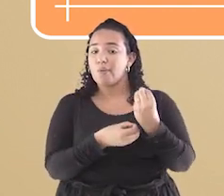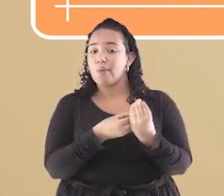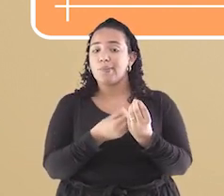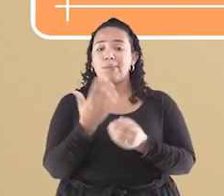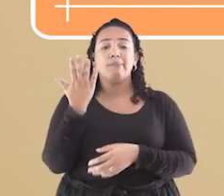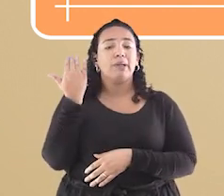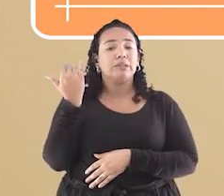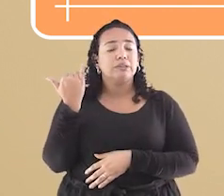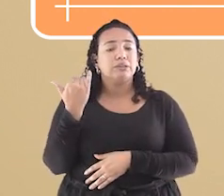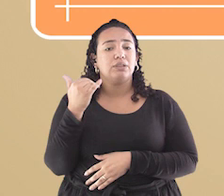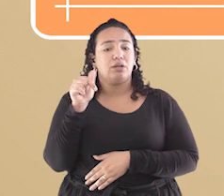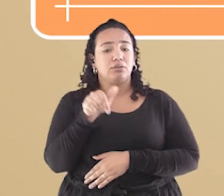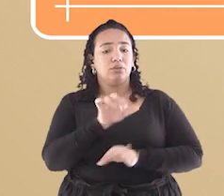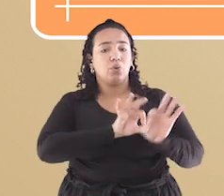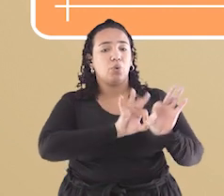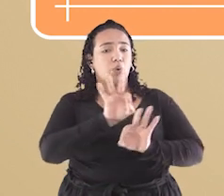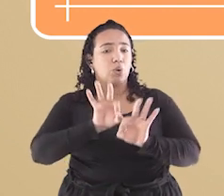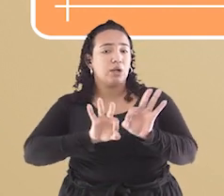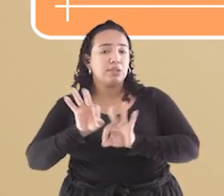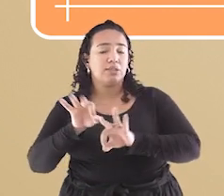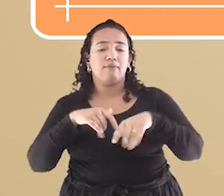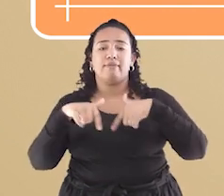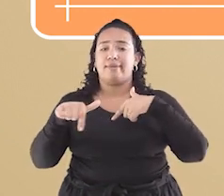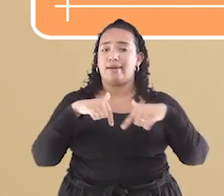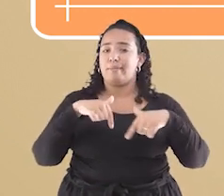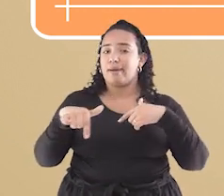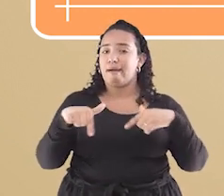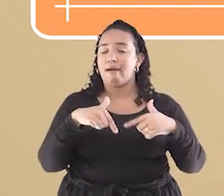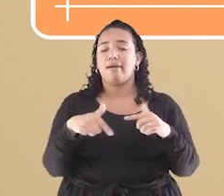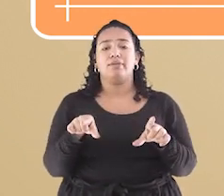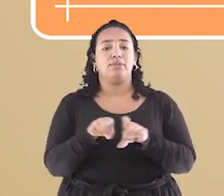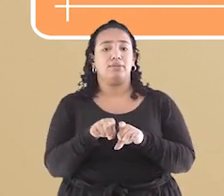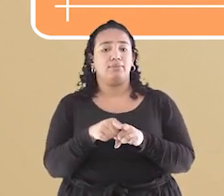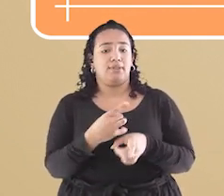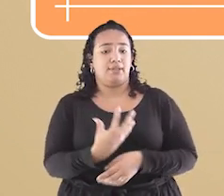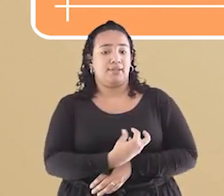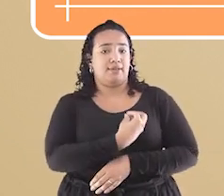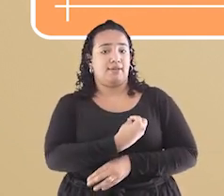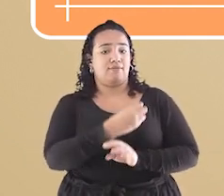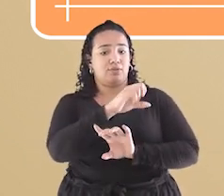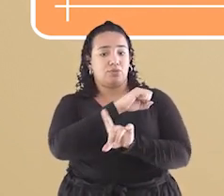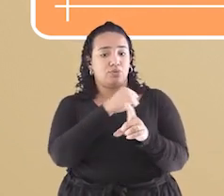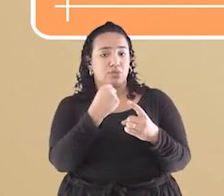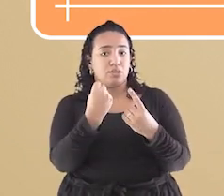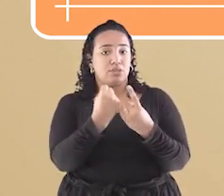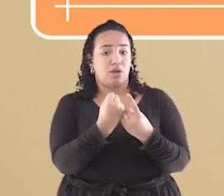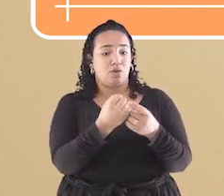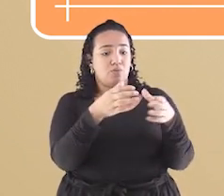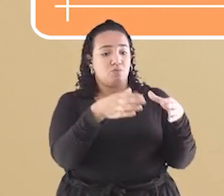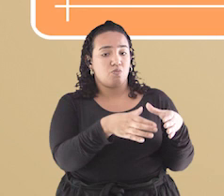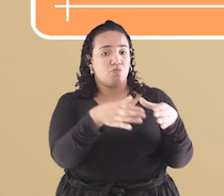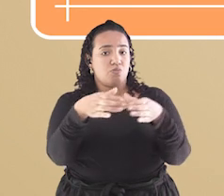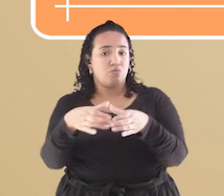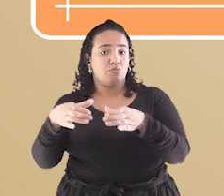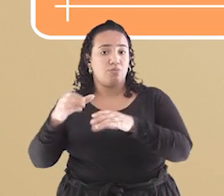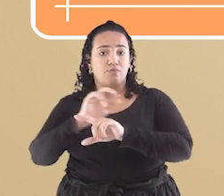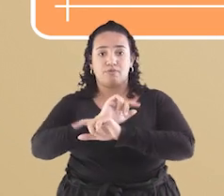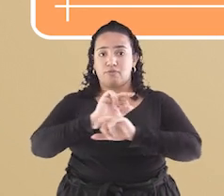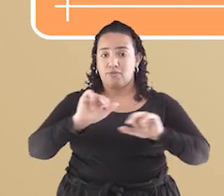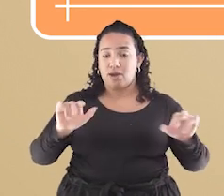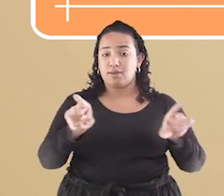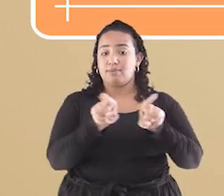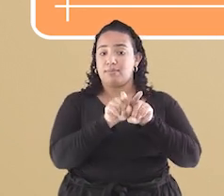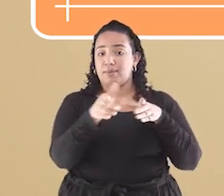e as formas de organização do trabalho e da vida social em diferentes sociedades e períodos com destaque